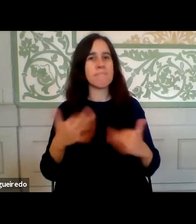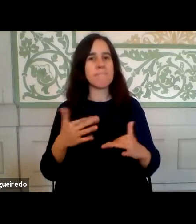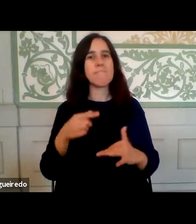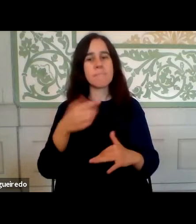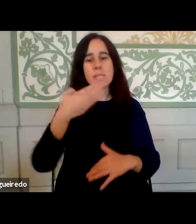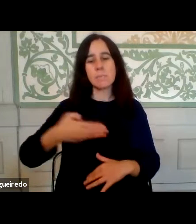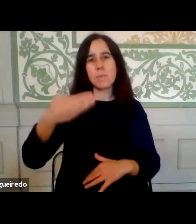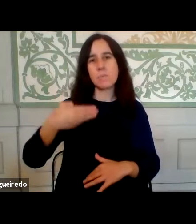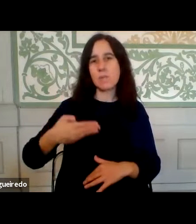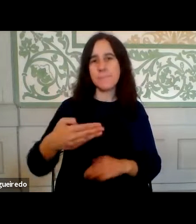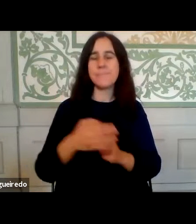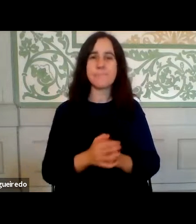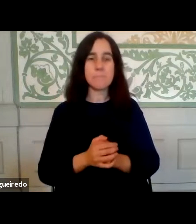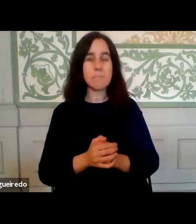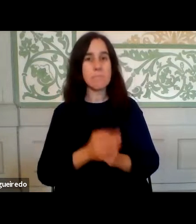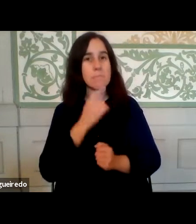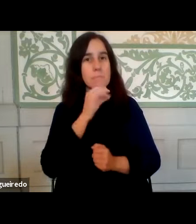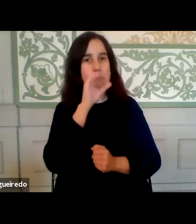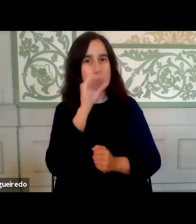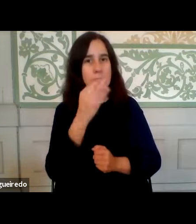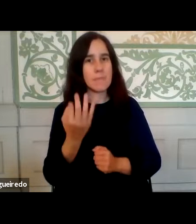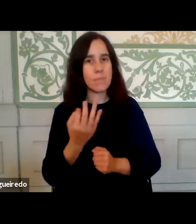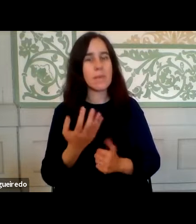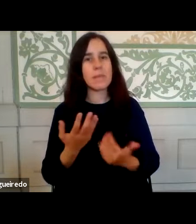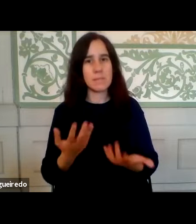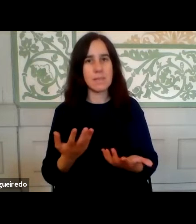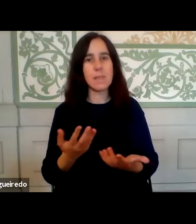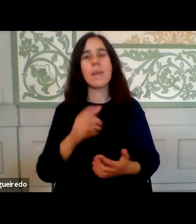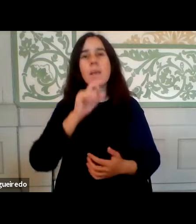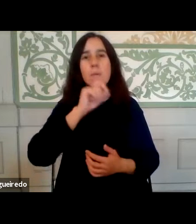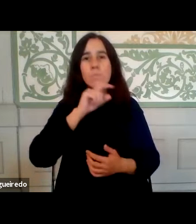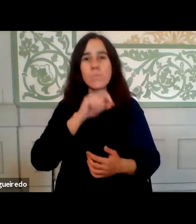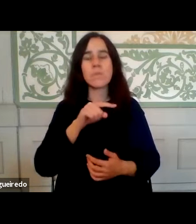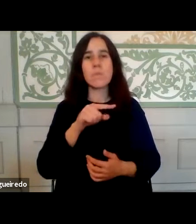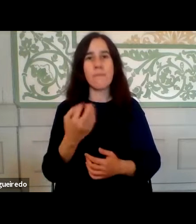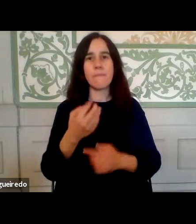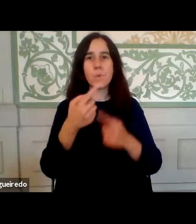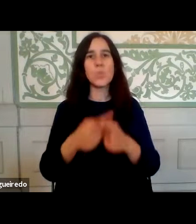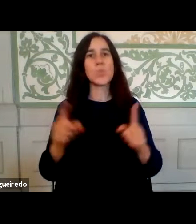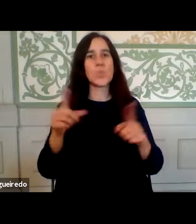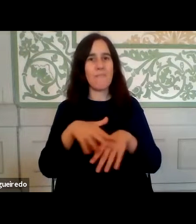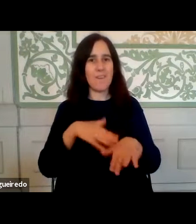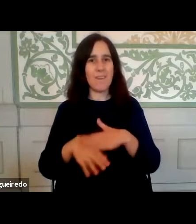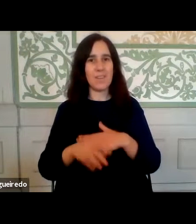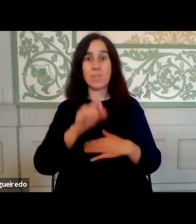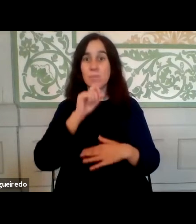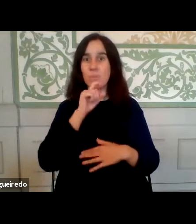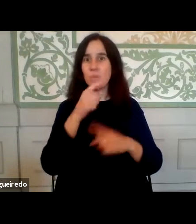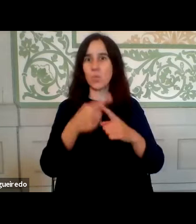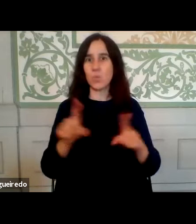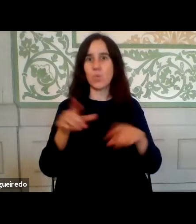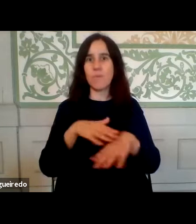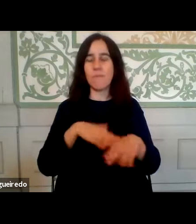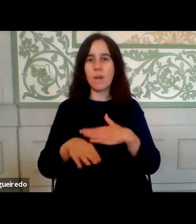últimas semanas. E o que foi possível perceber foi que é possível fazer diferente, e é possível fazer diferente